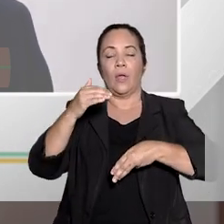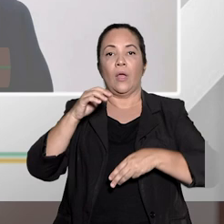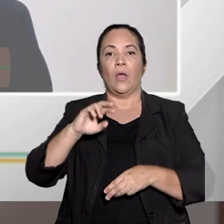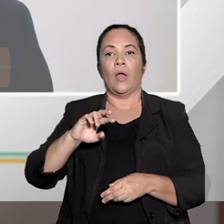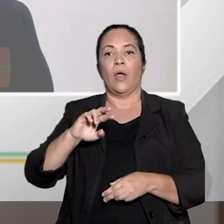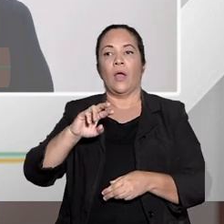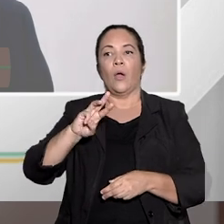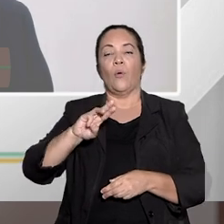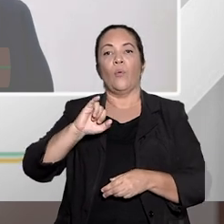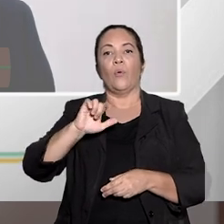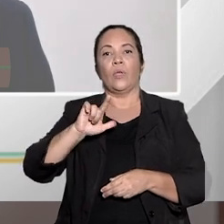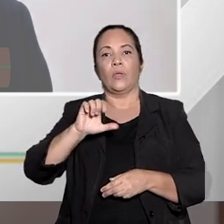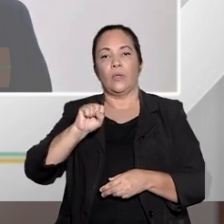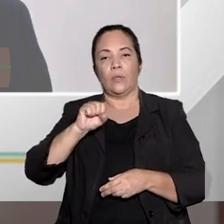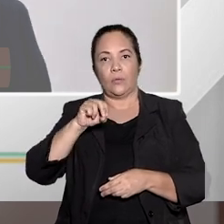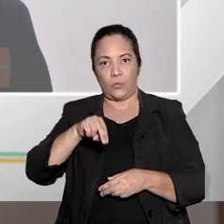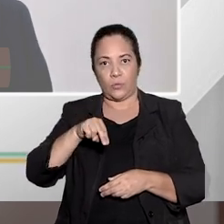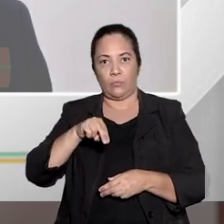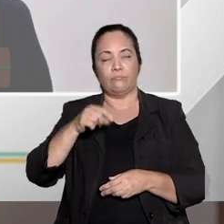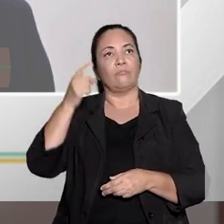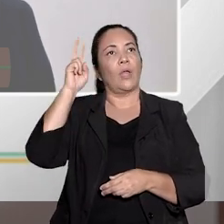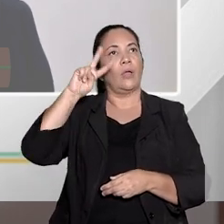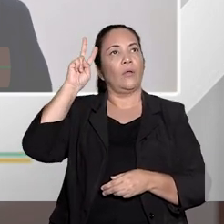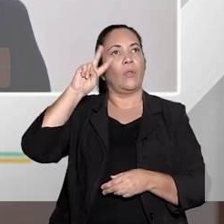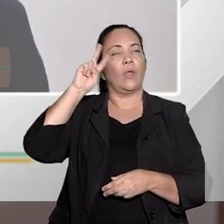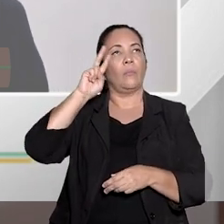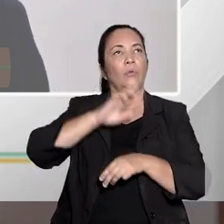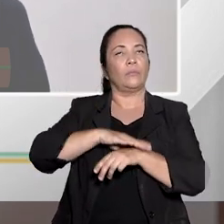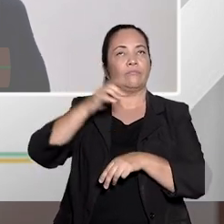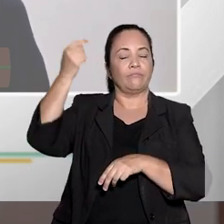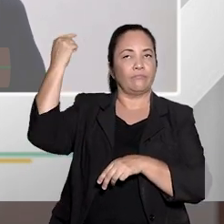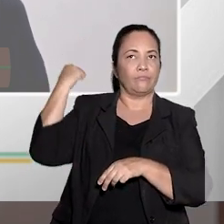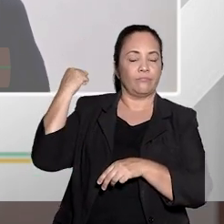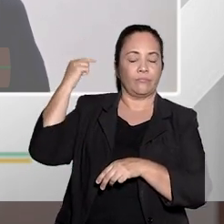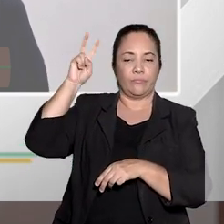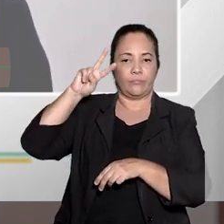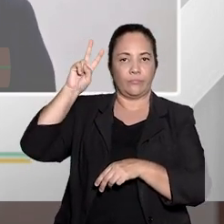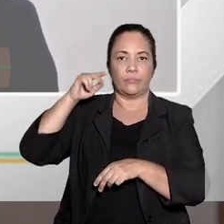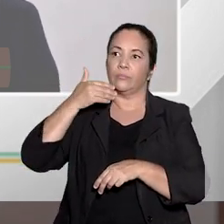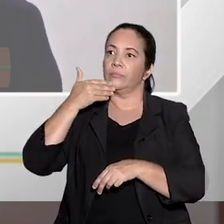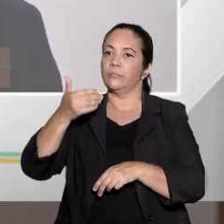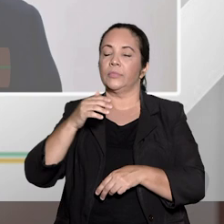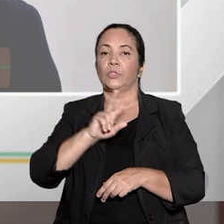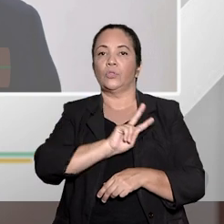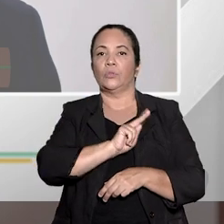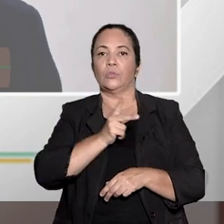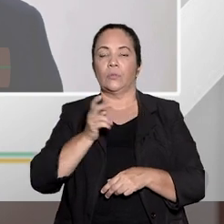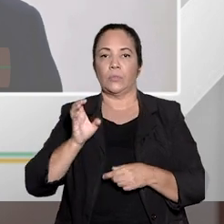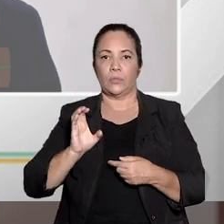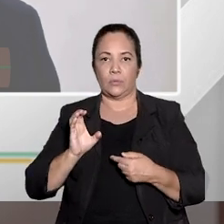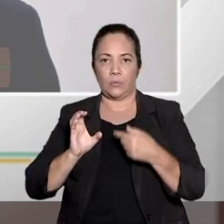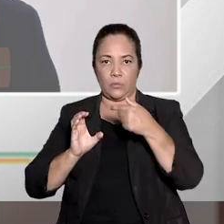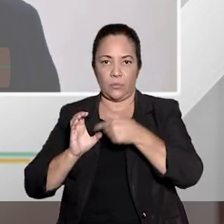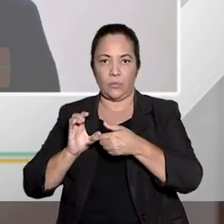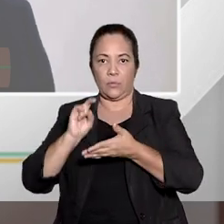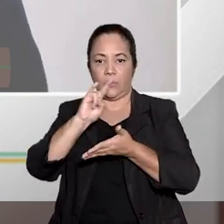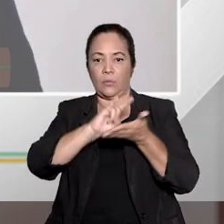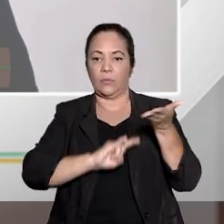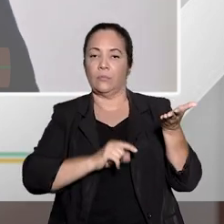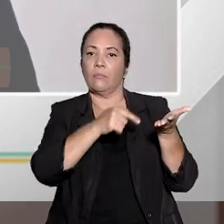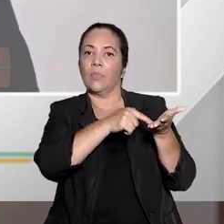Naves. E, em certa ocasião, nós nos deparamos com um pedido de habeas corpus que veio